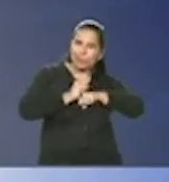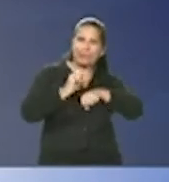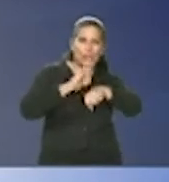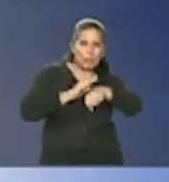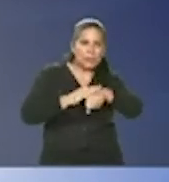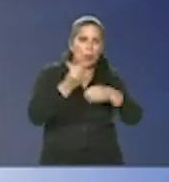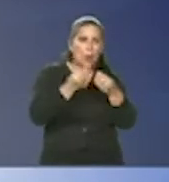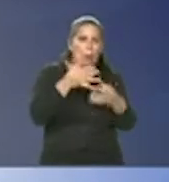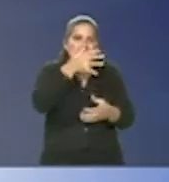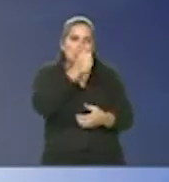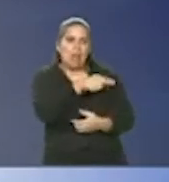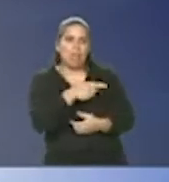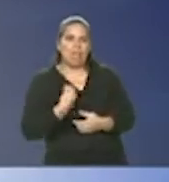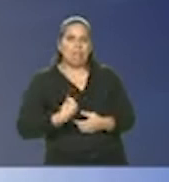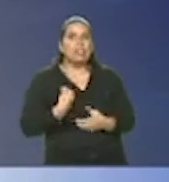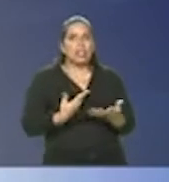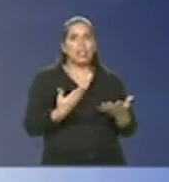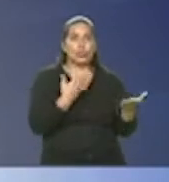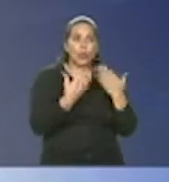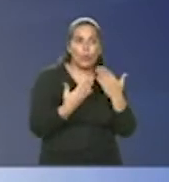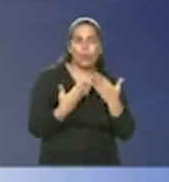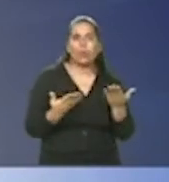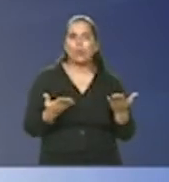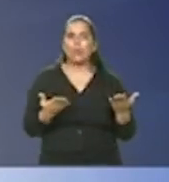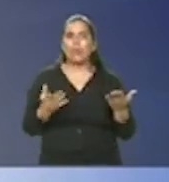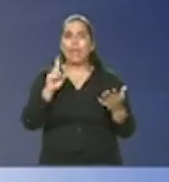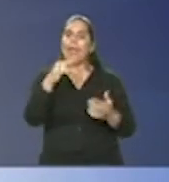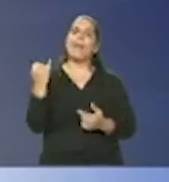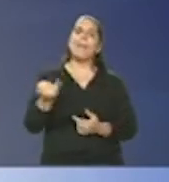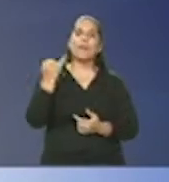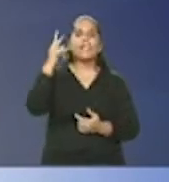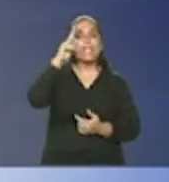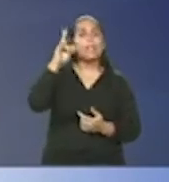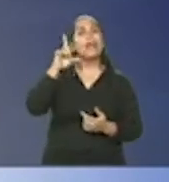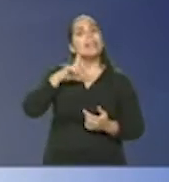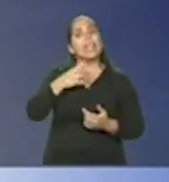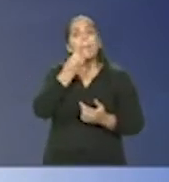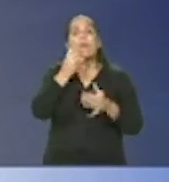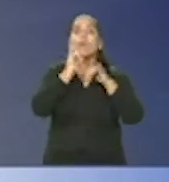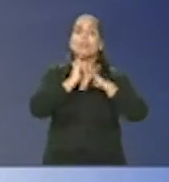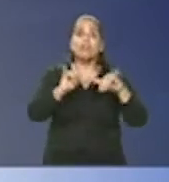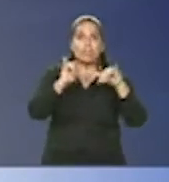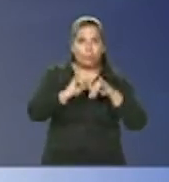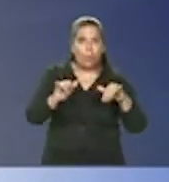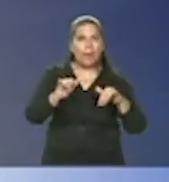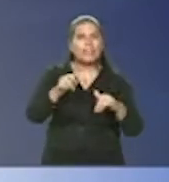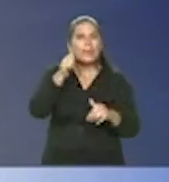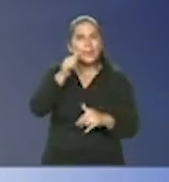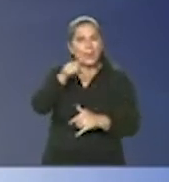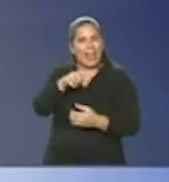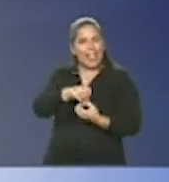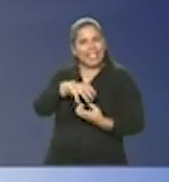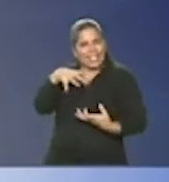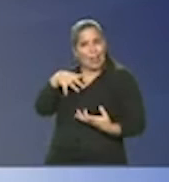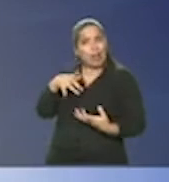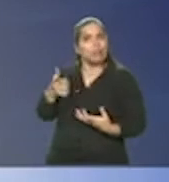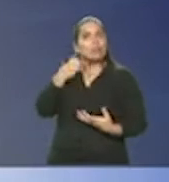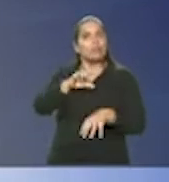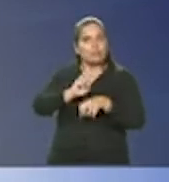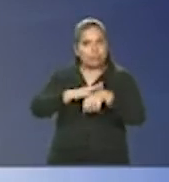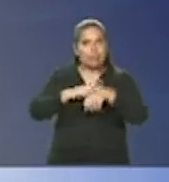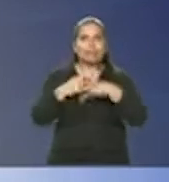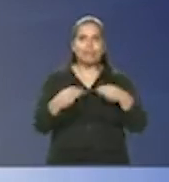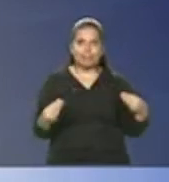vidas é sempre importante prefeito lembrar que há boas notícias o caso dessa senhora que teve alta é excelente notícia